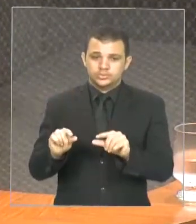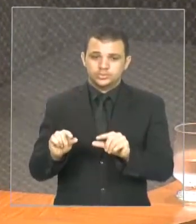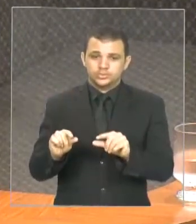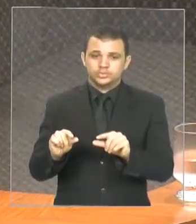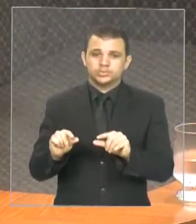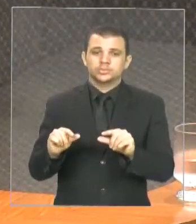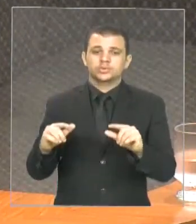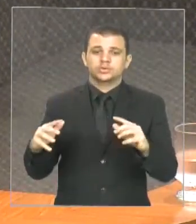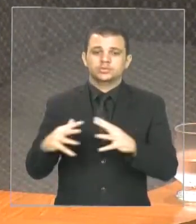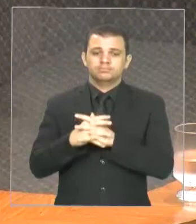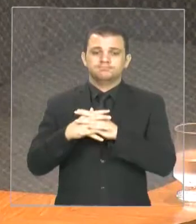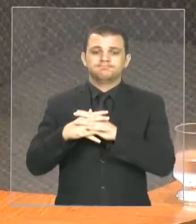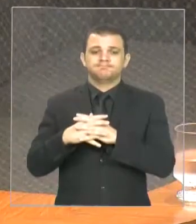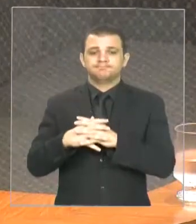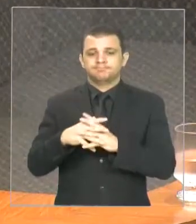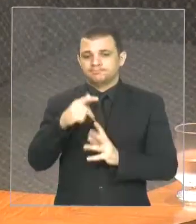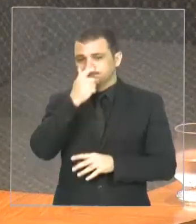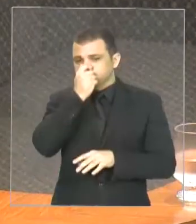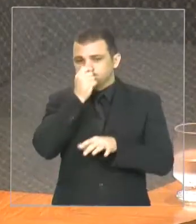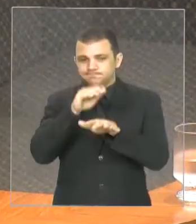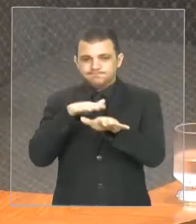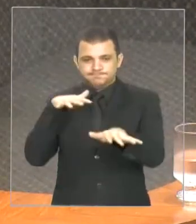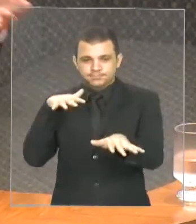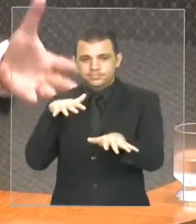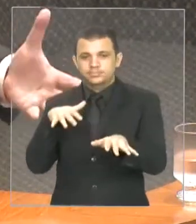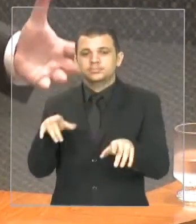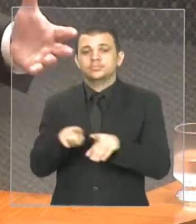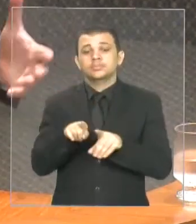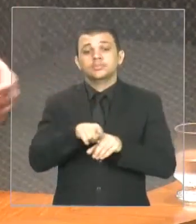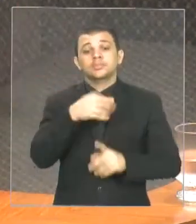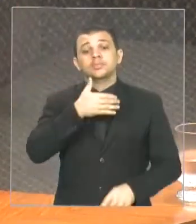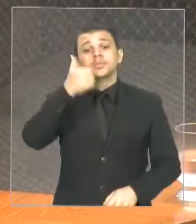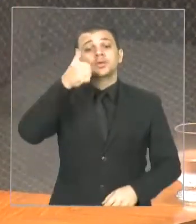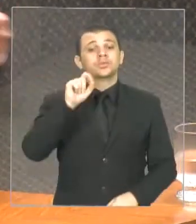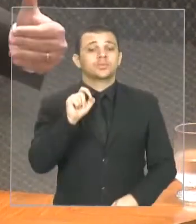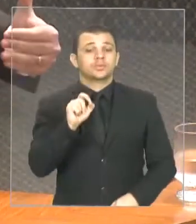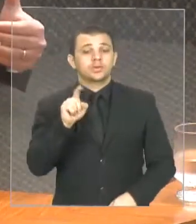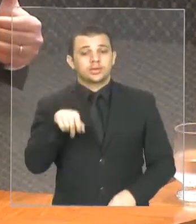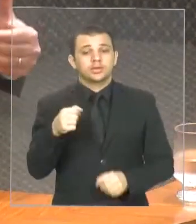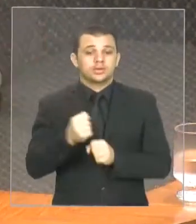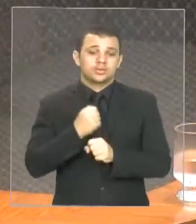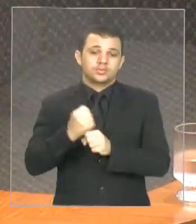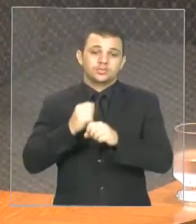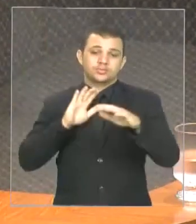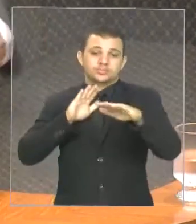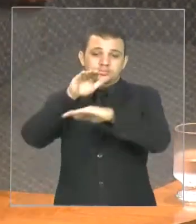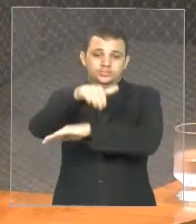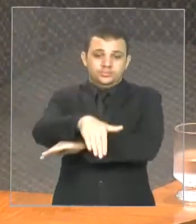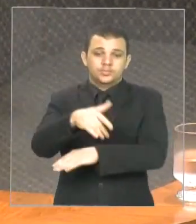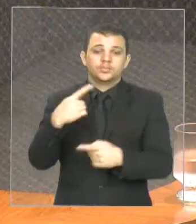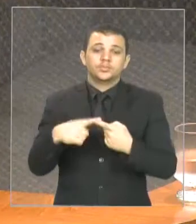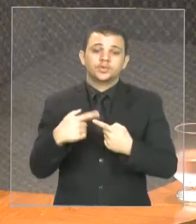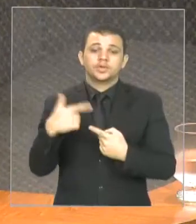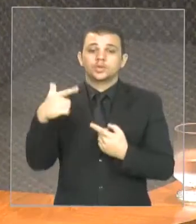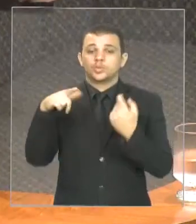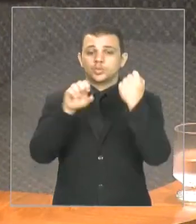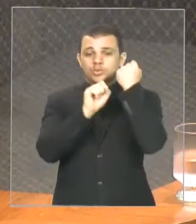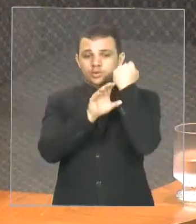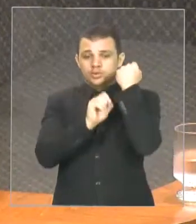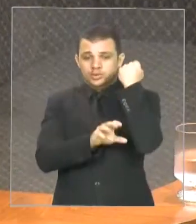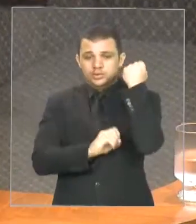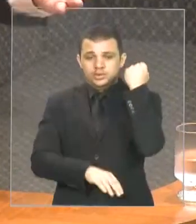os congestionamentos, a ideal seria a construção do viaduto, porque não teria nenhum semáforo, e a velocidade média dos veículos seria